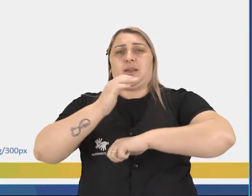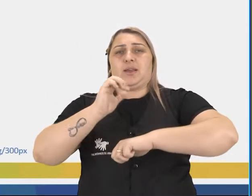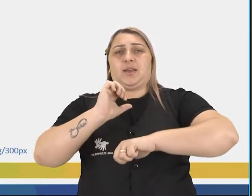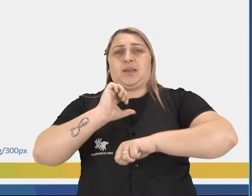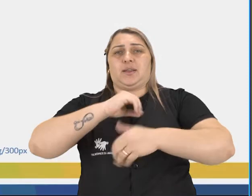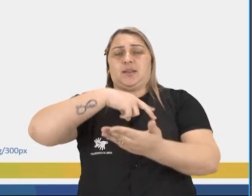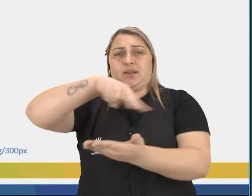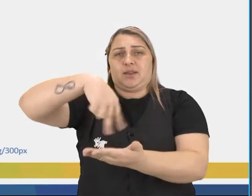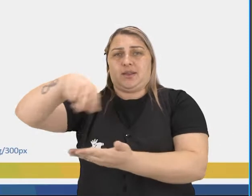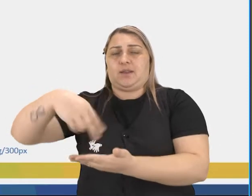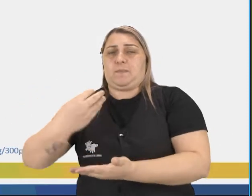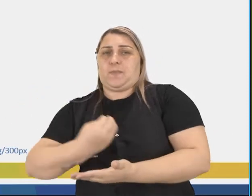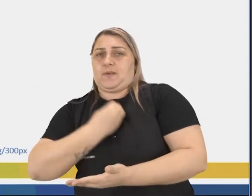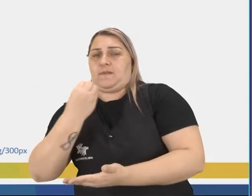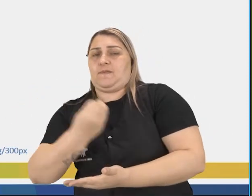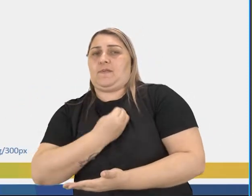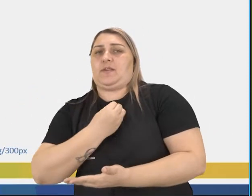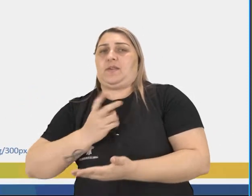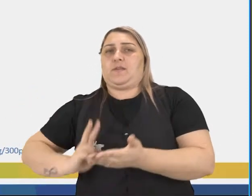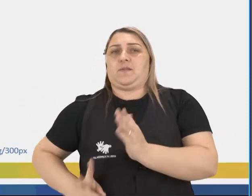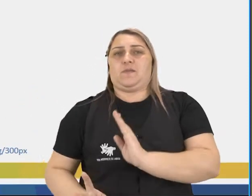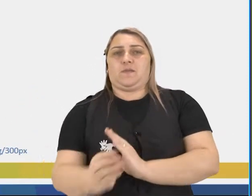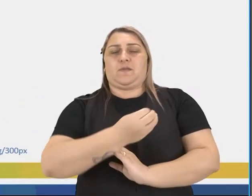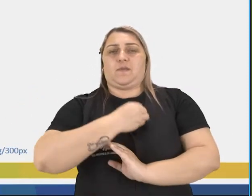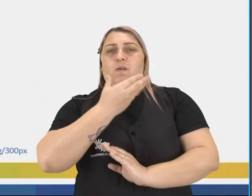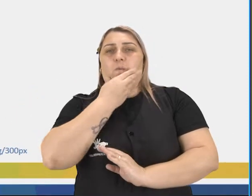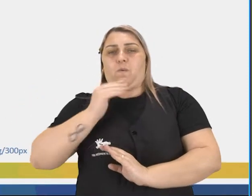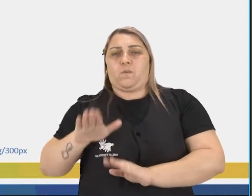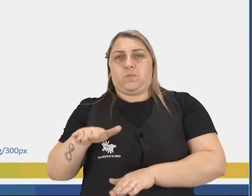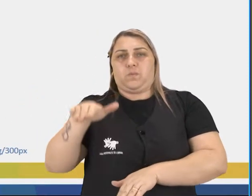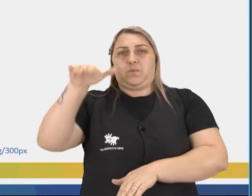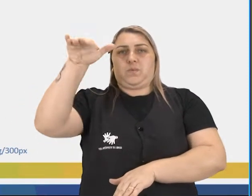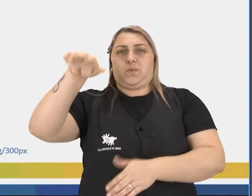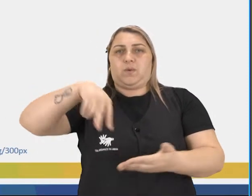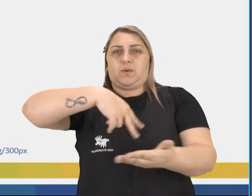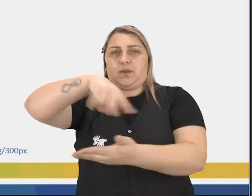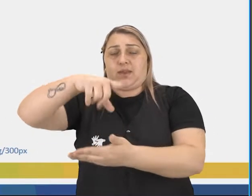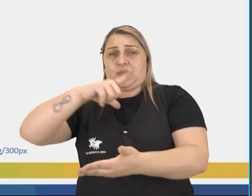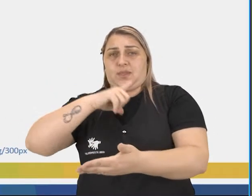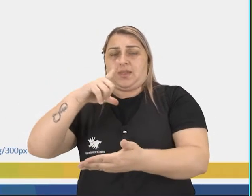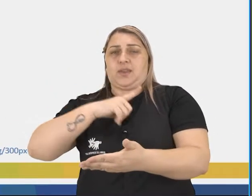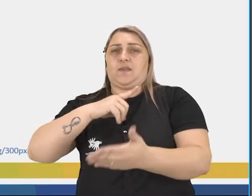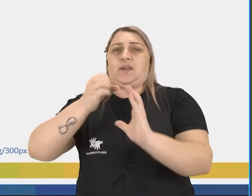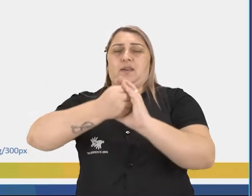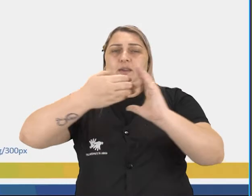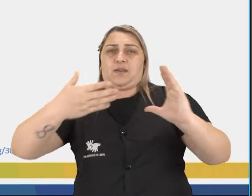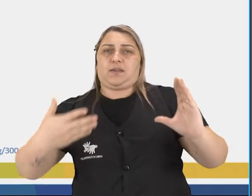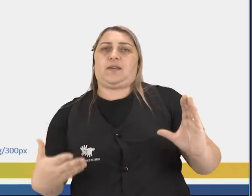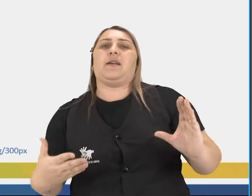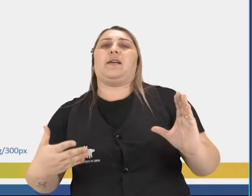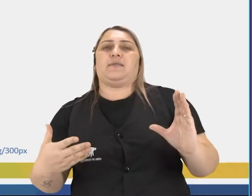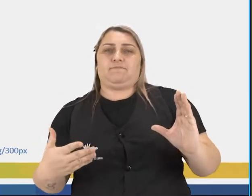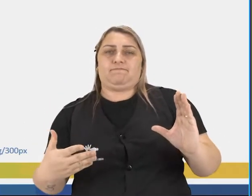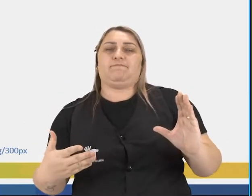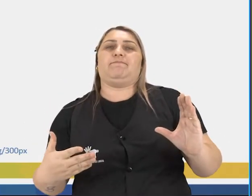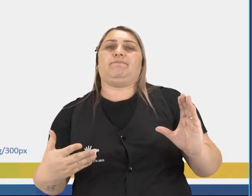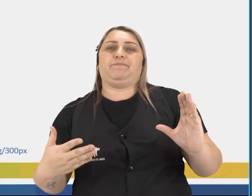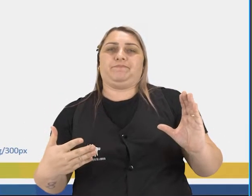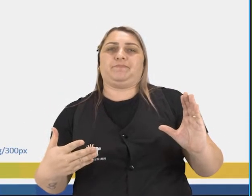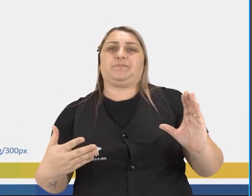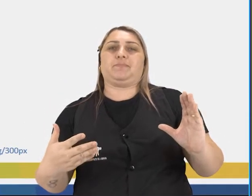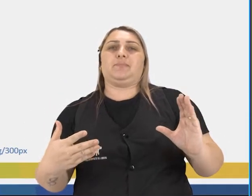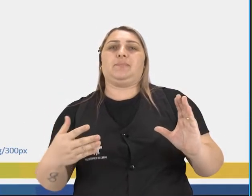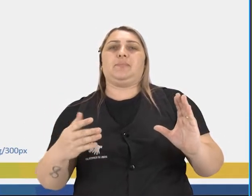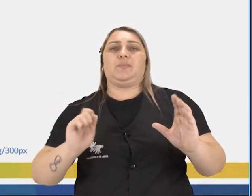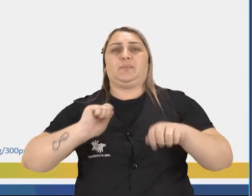vida, pela sobrevivência. O homem evoluiu e a dança obteve características muito sagradas. Os